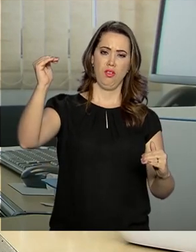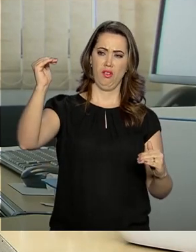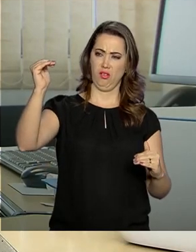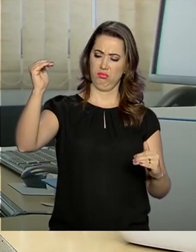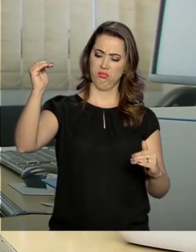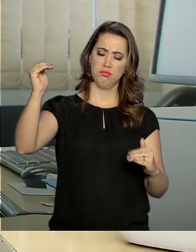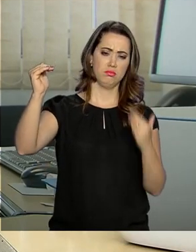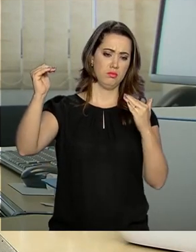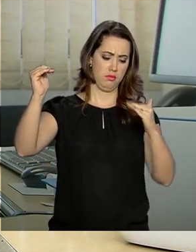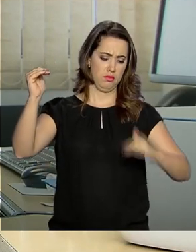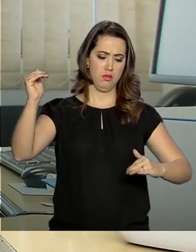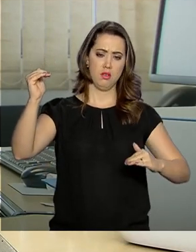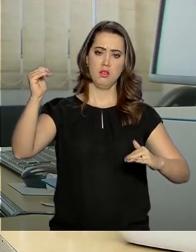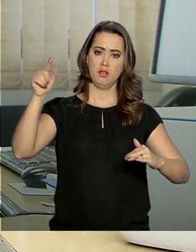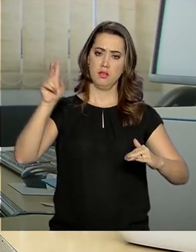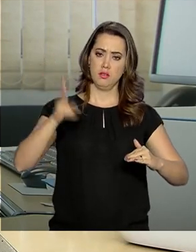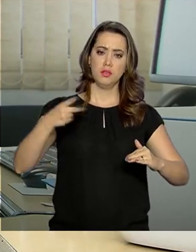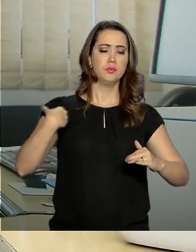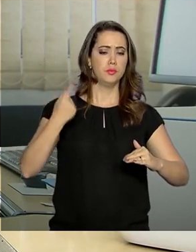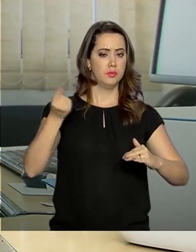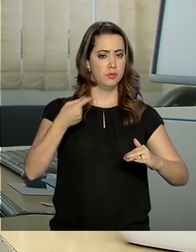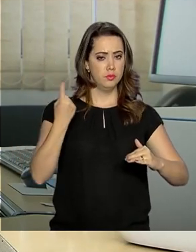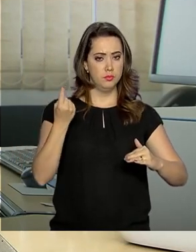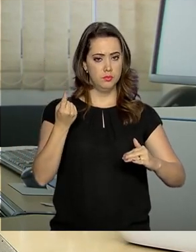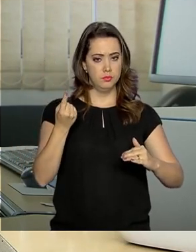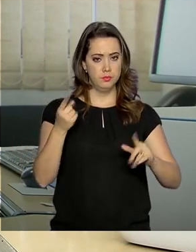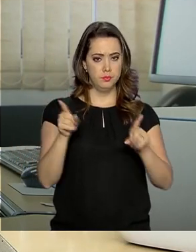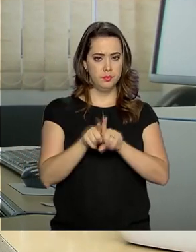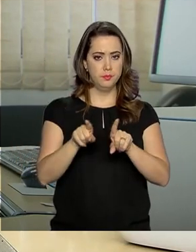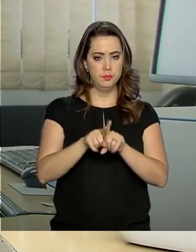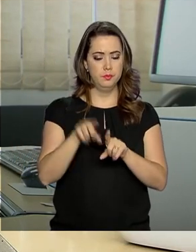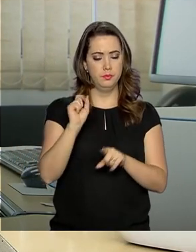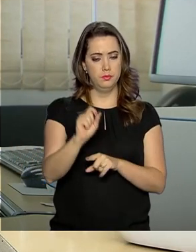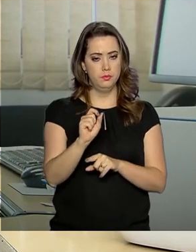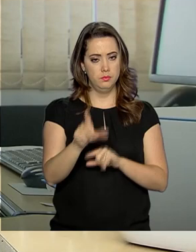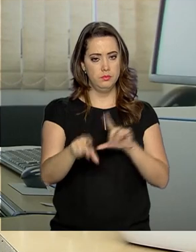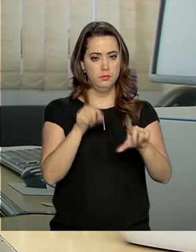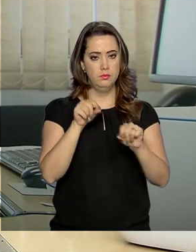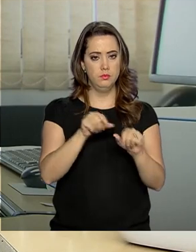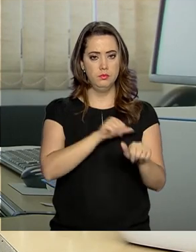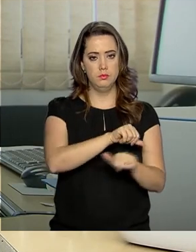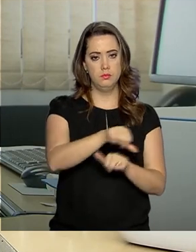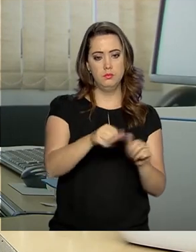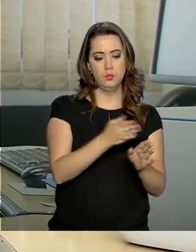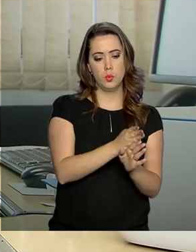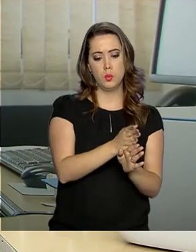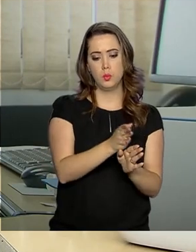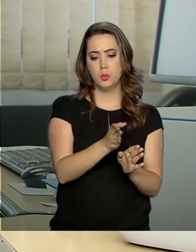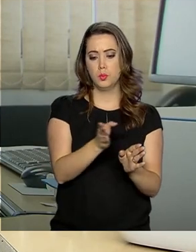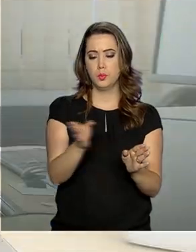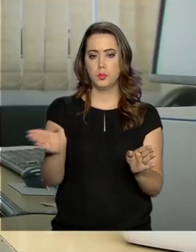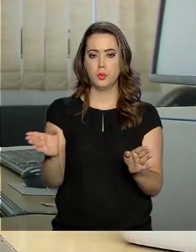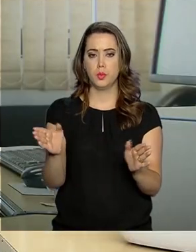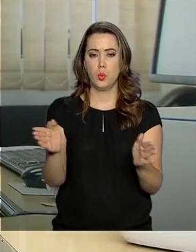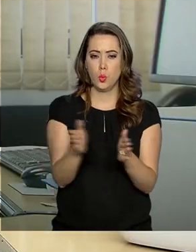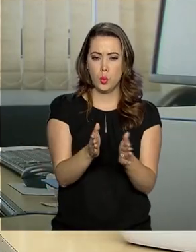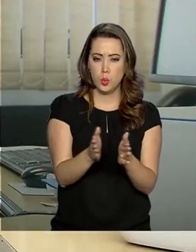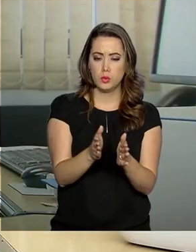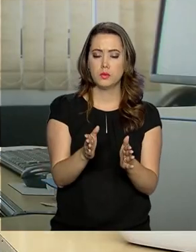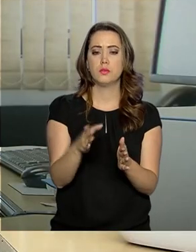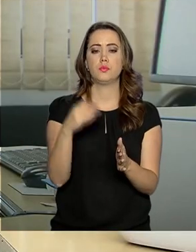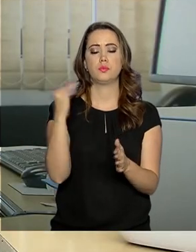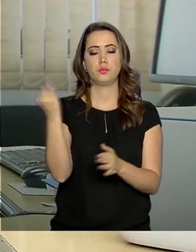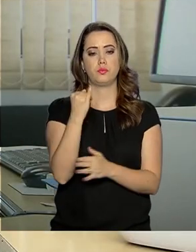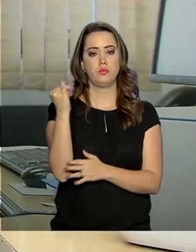escandalosa do nosso sistema E ela definiu também uma transição curta que dá potência fiscal De modo que